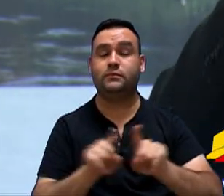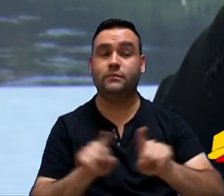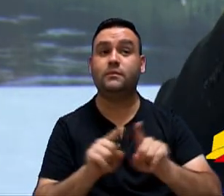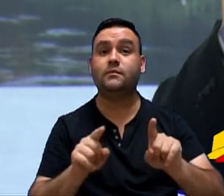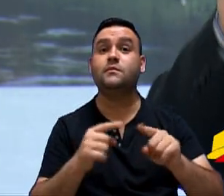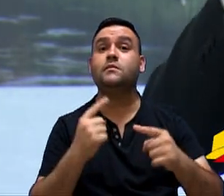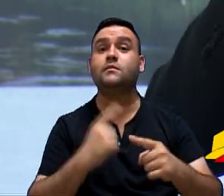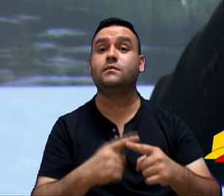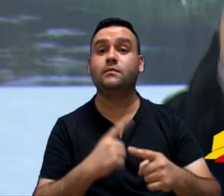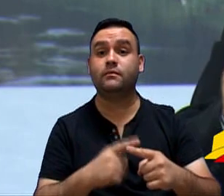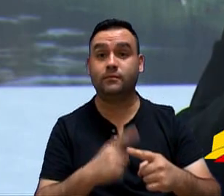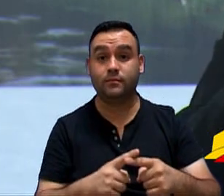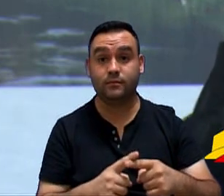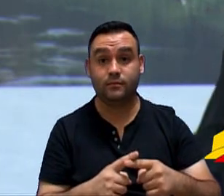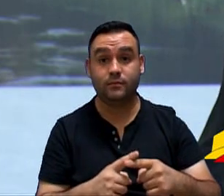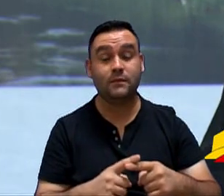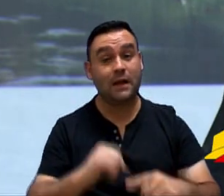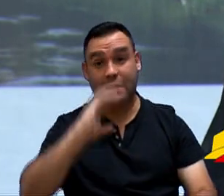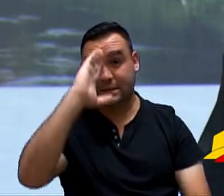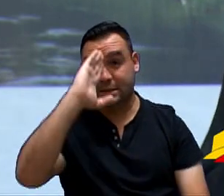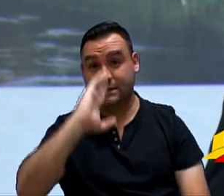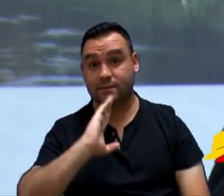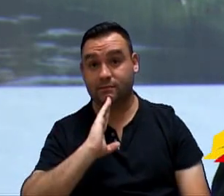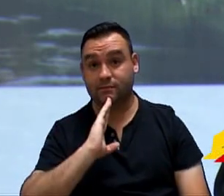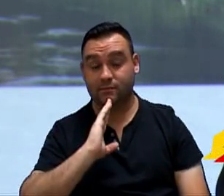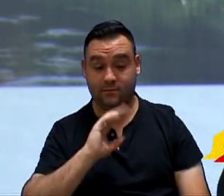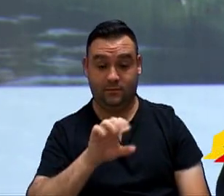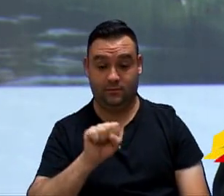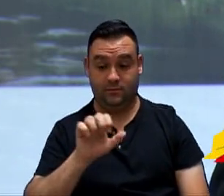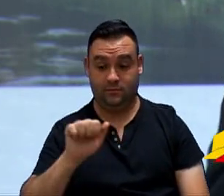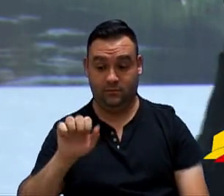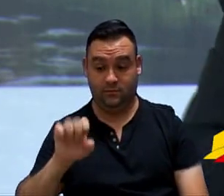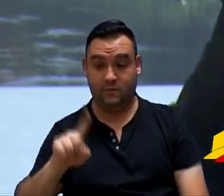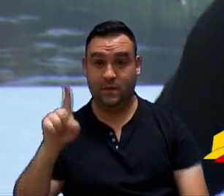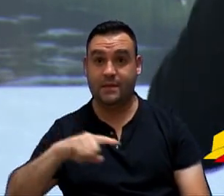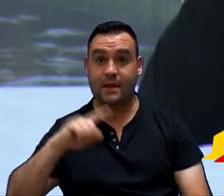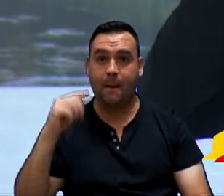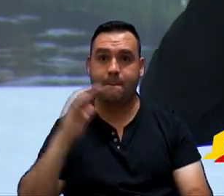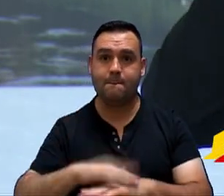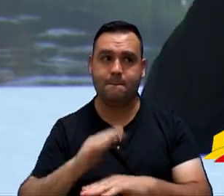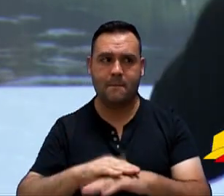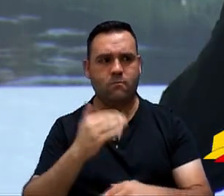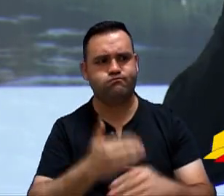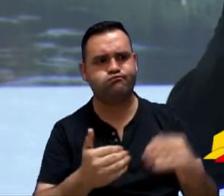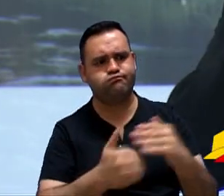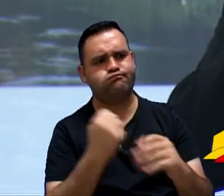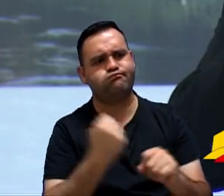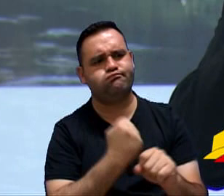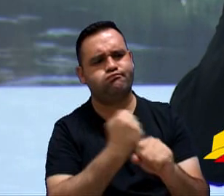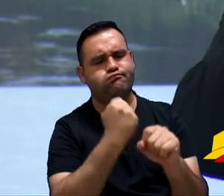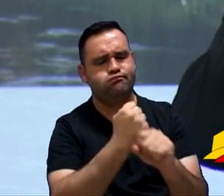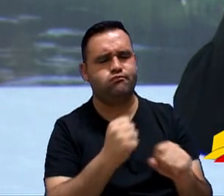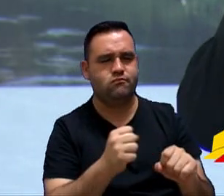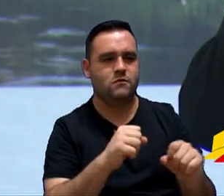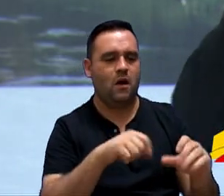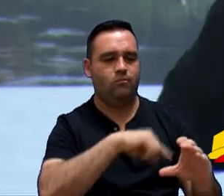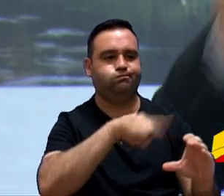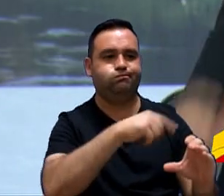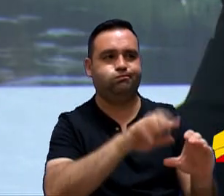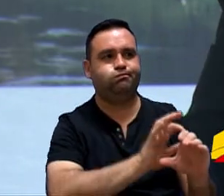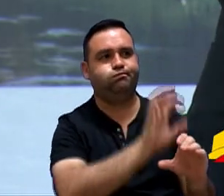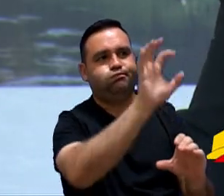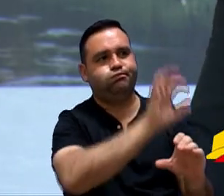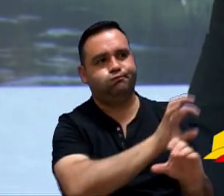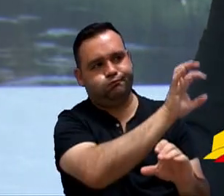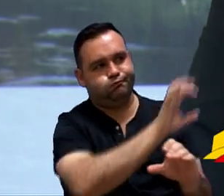título gratuito. O SAI vai executar esse serviço de individualização das